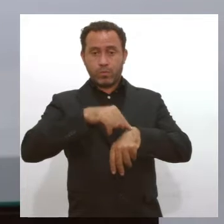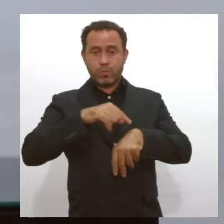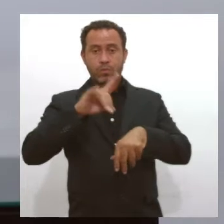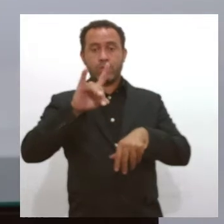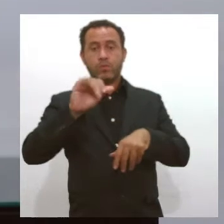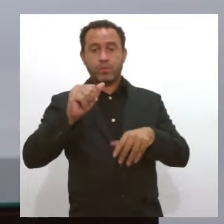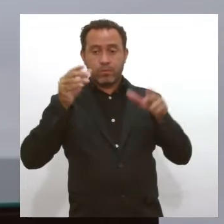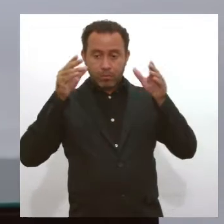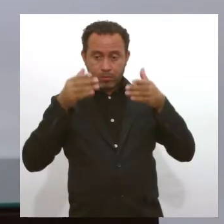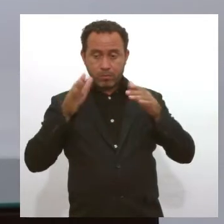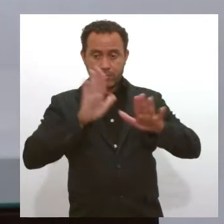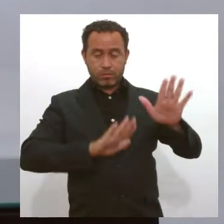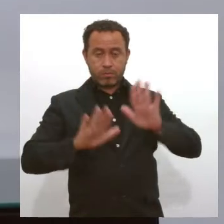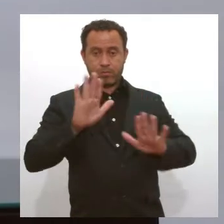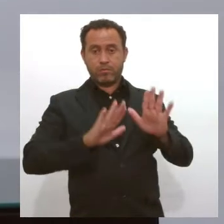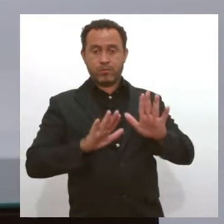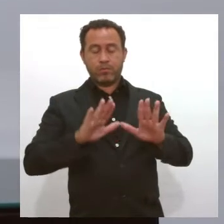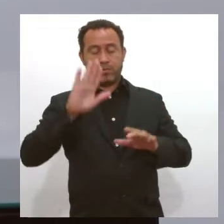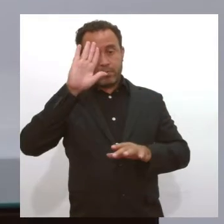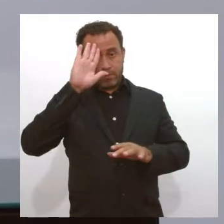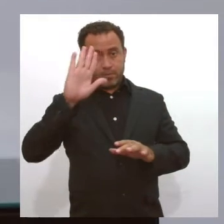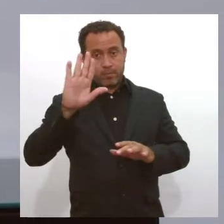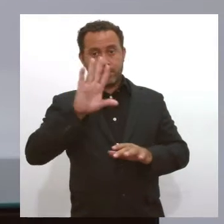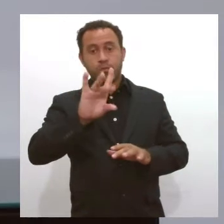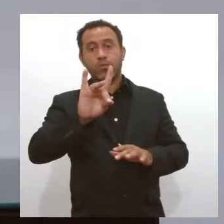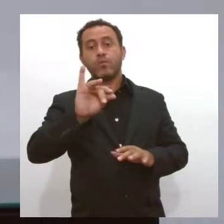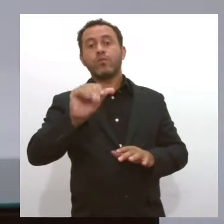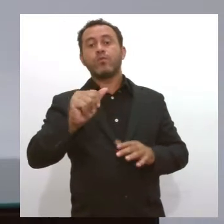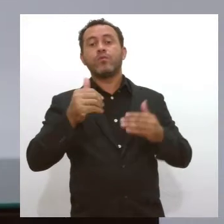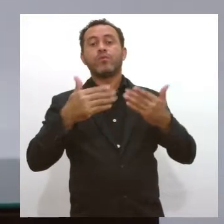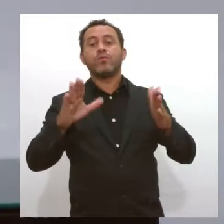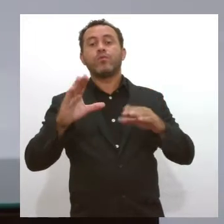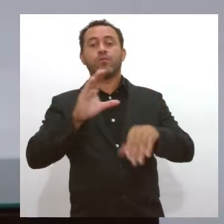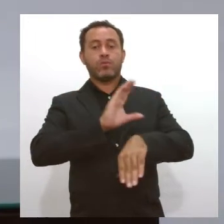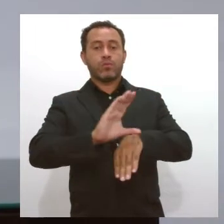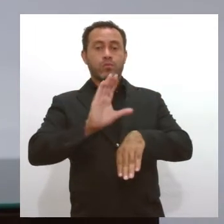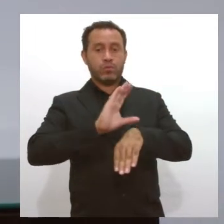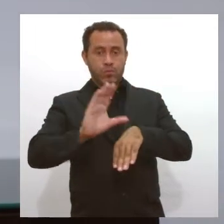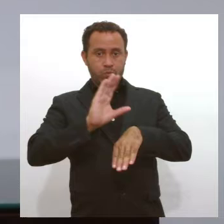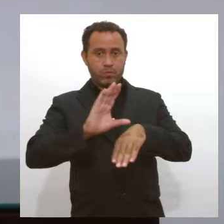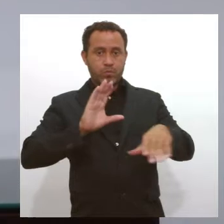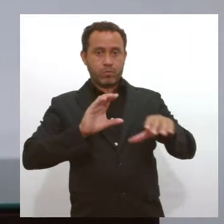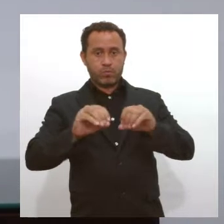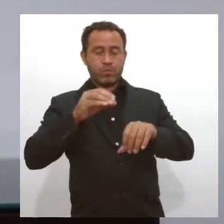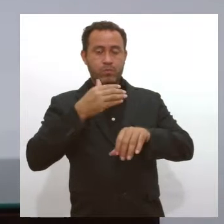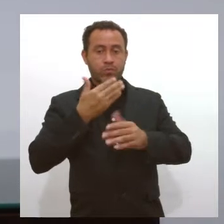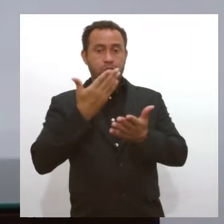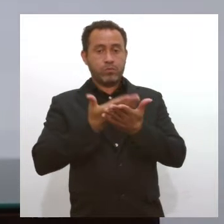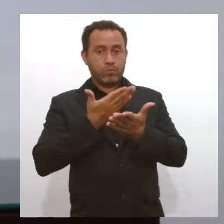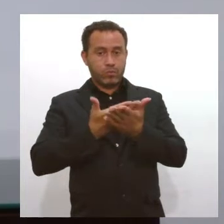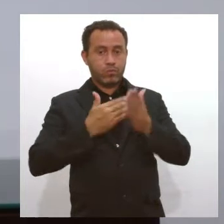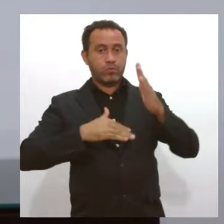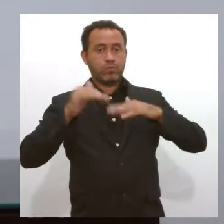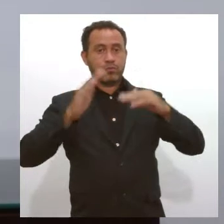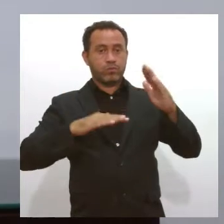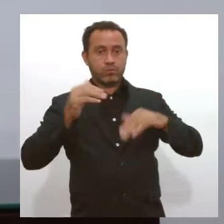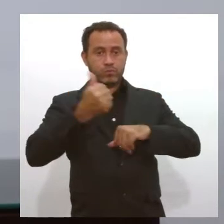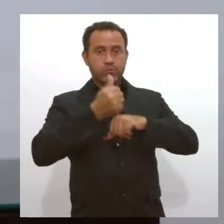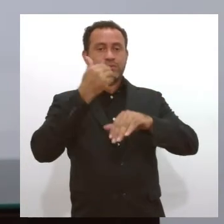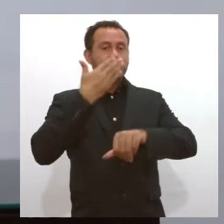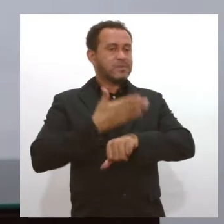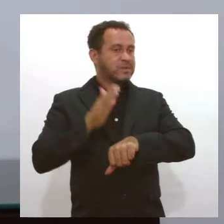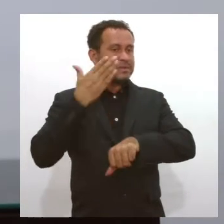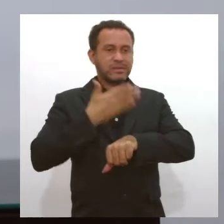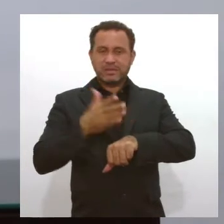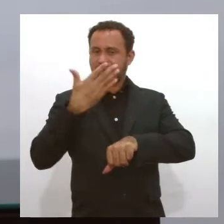bom ficar atento a isso e, principalmente, a data de início dos cursos de formação. São profissionais que precisam de treinamento,